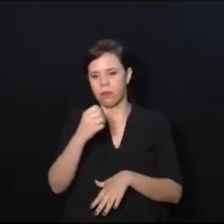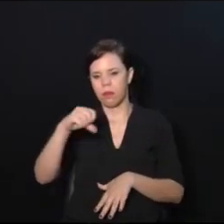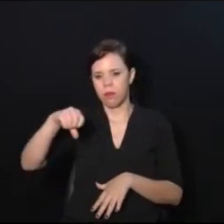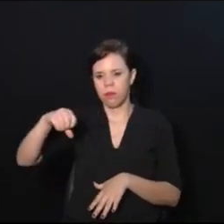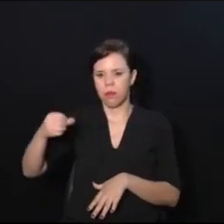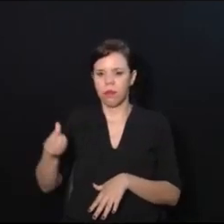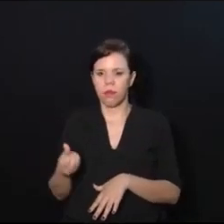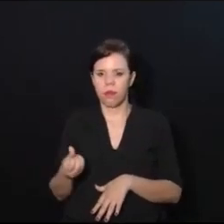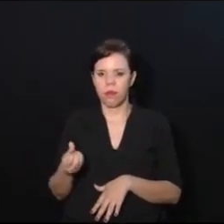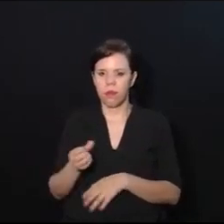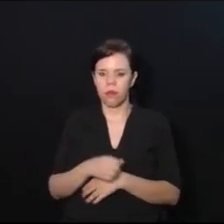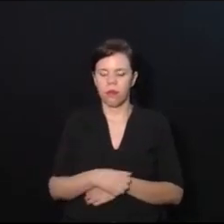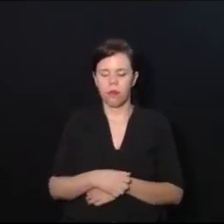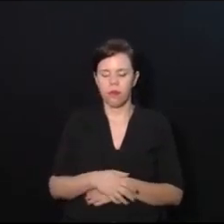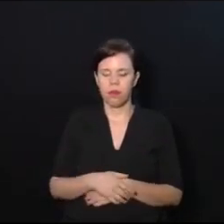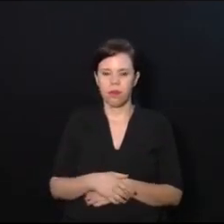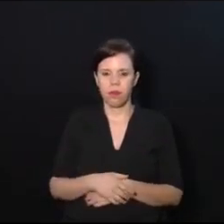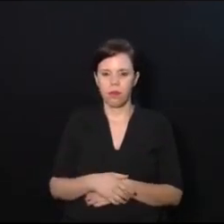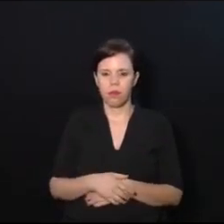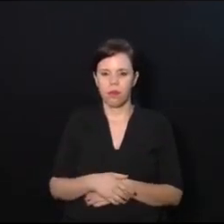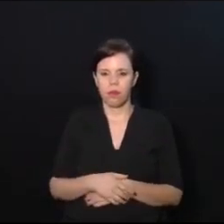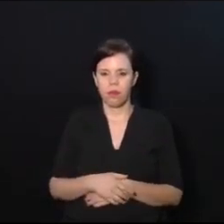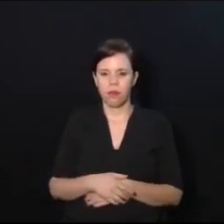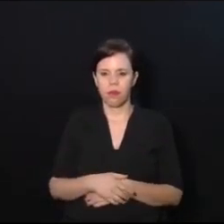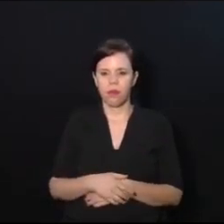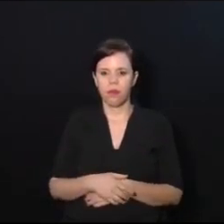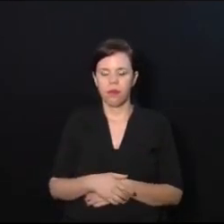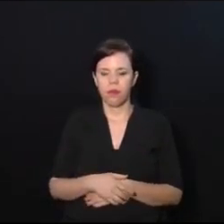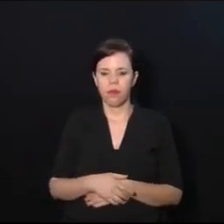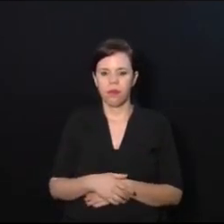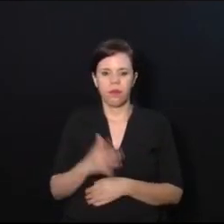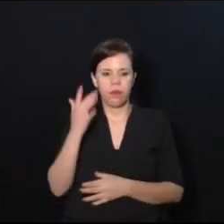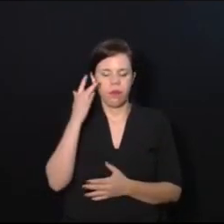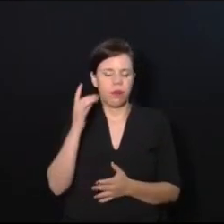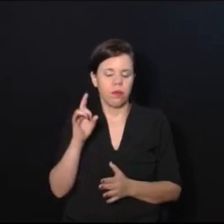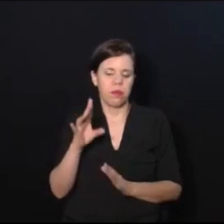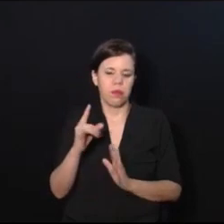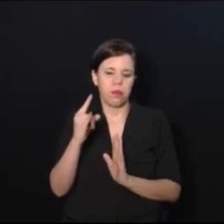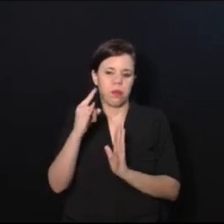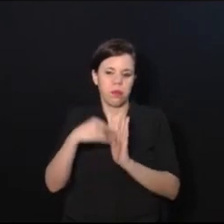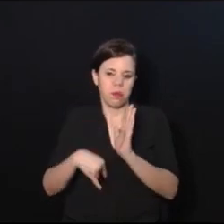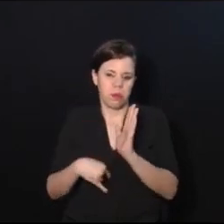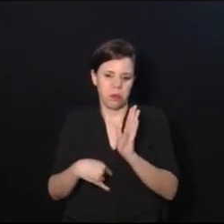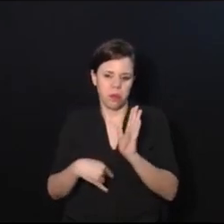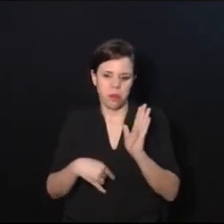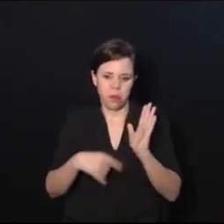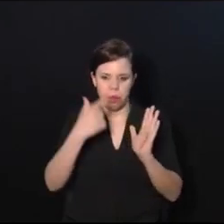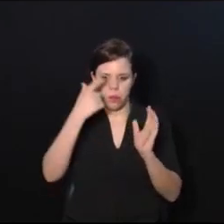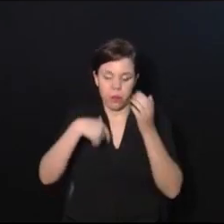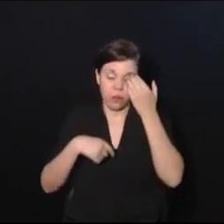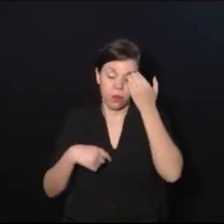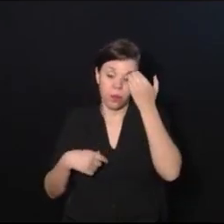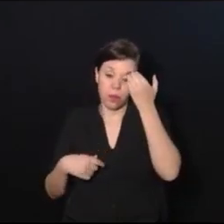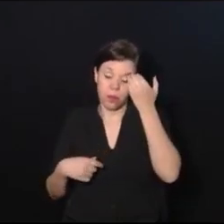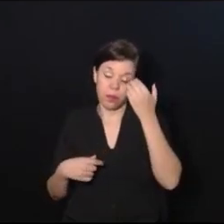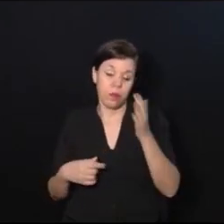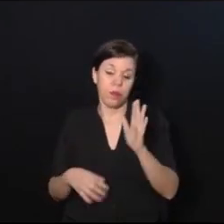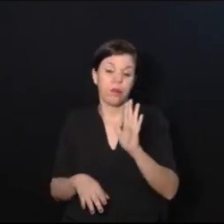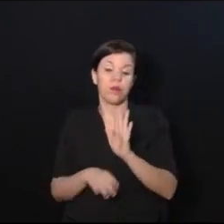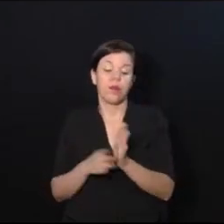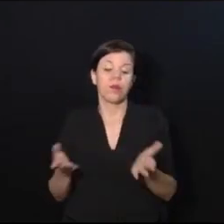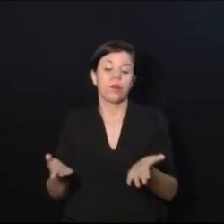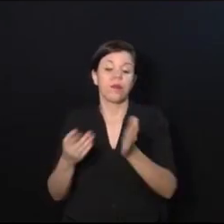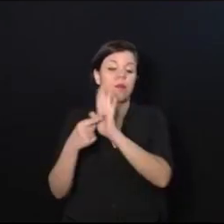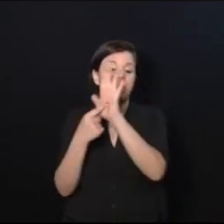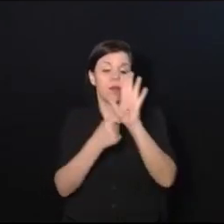e tudo mais, mas eu acho que não é currículo que vende ninguém, não. Acho que